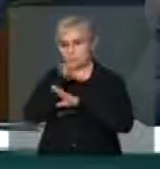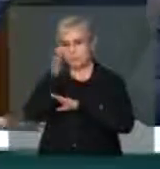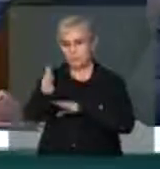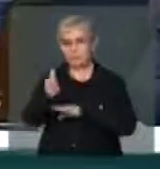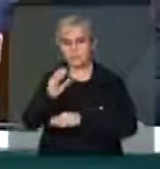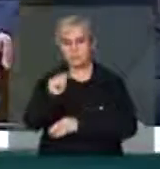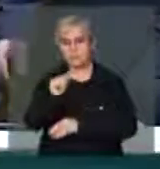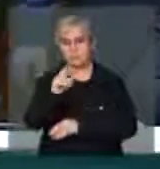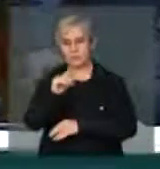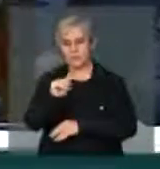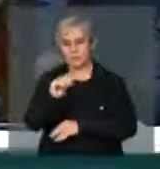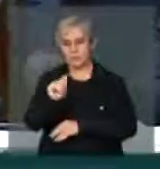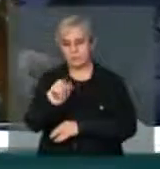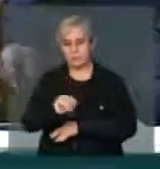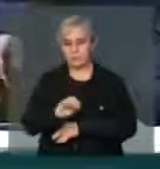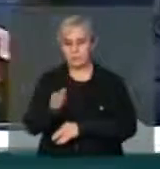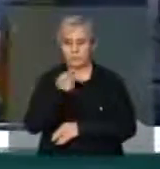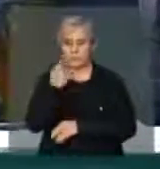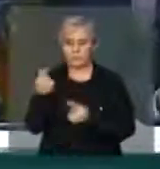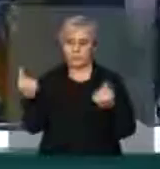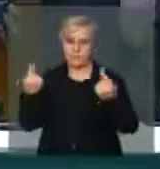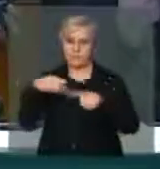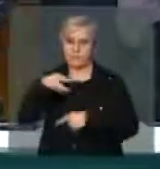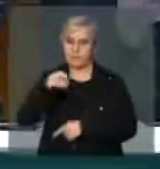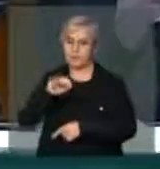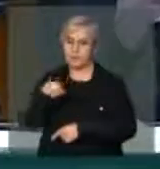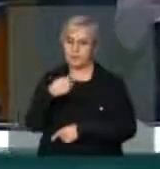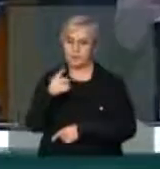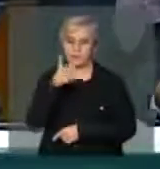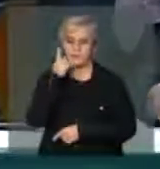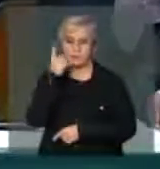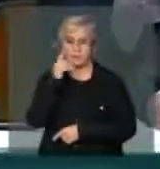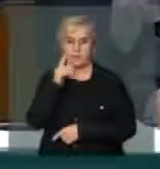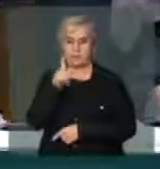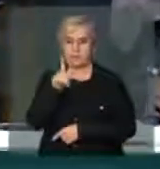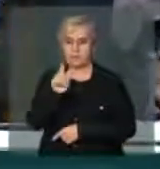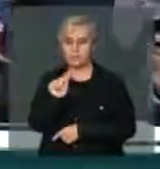Está escrito para falar, senhor presidente? Para falar contra a moção do deputado Glauber.